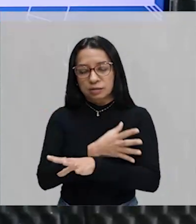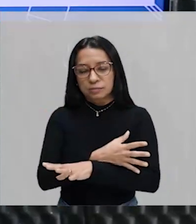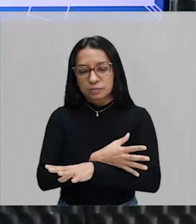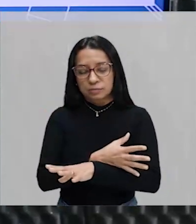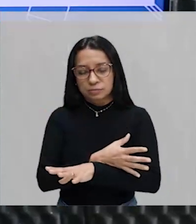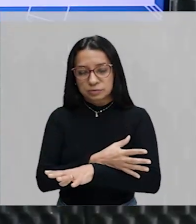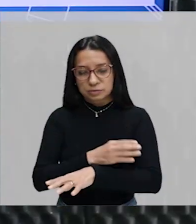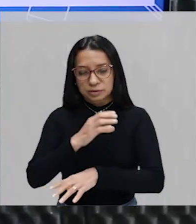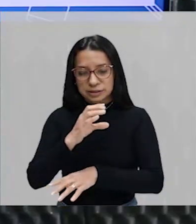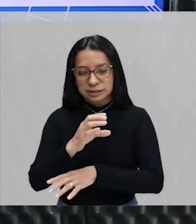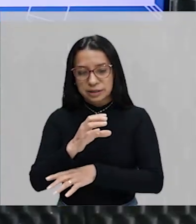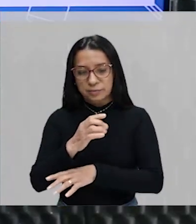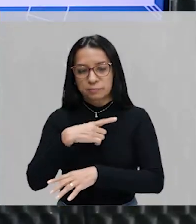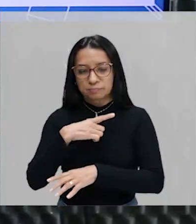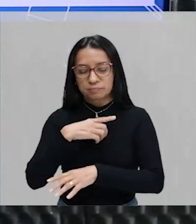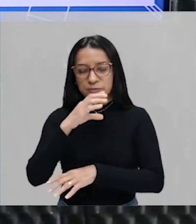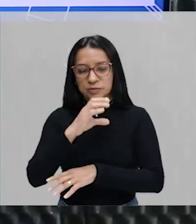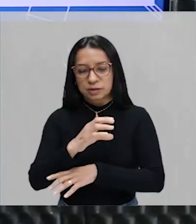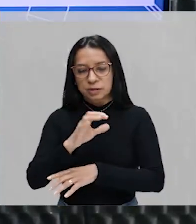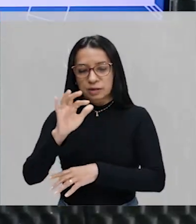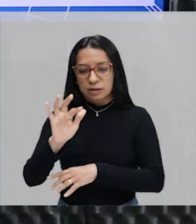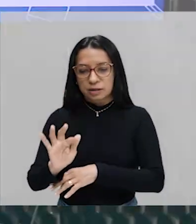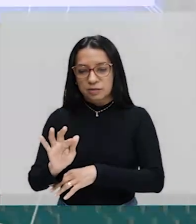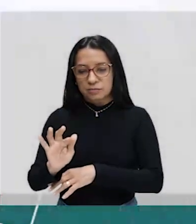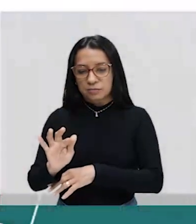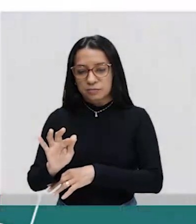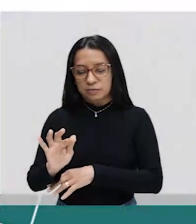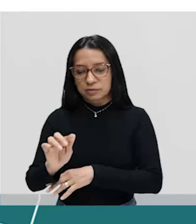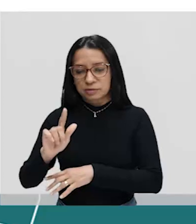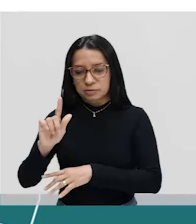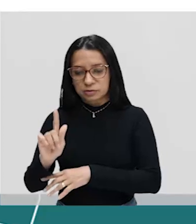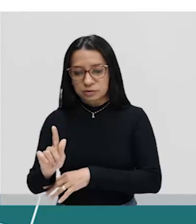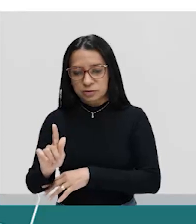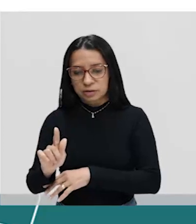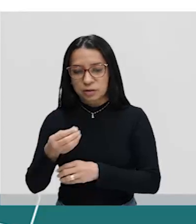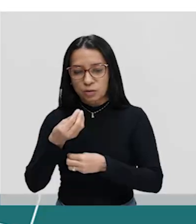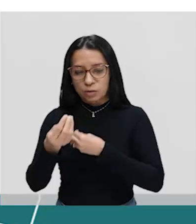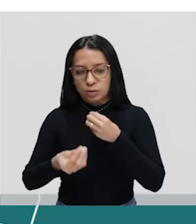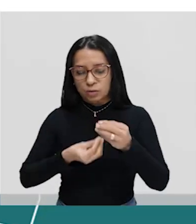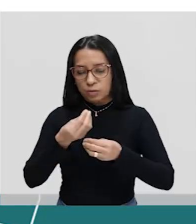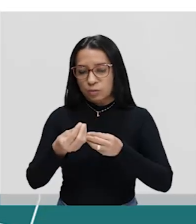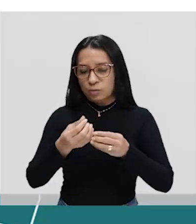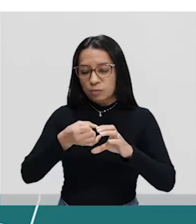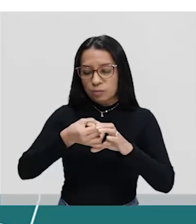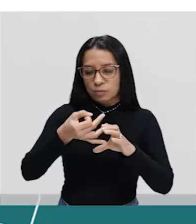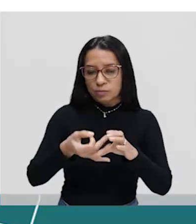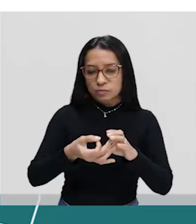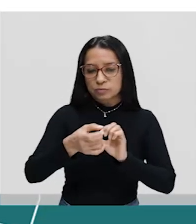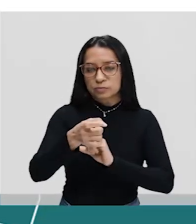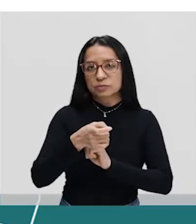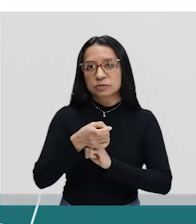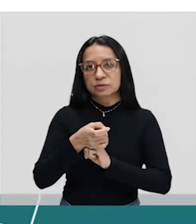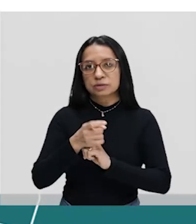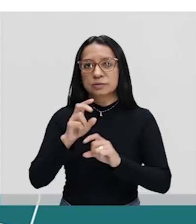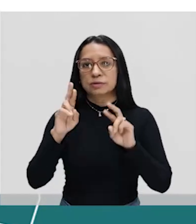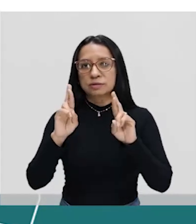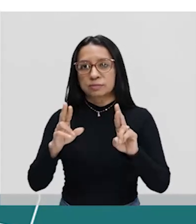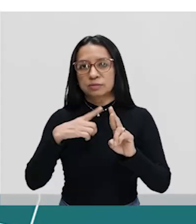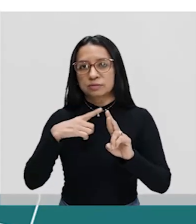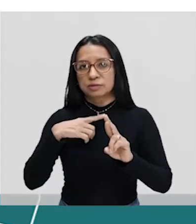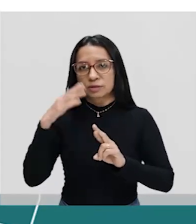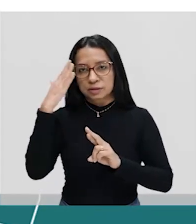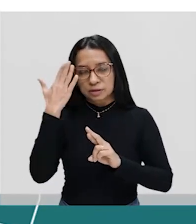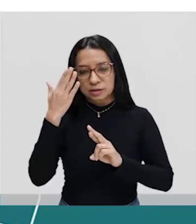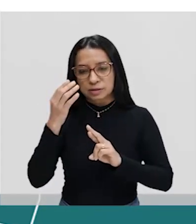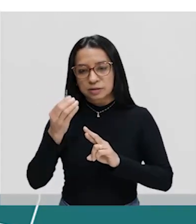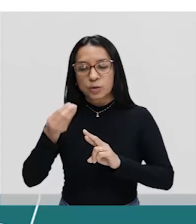temos C, nós temos F e nós temos G como conjunto X. Eu espero que vocês tenham compreendido,